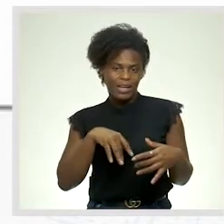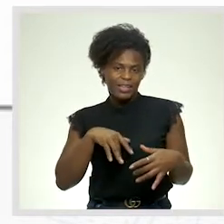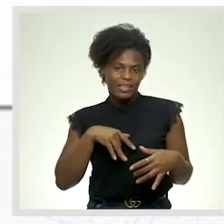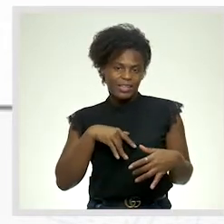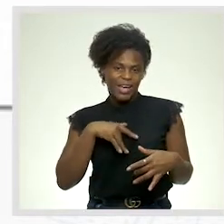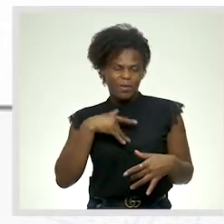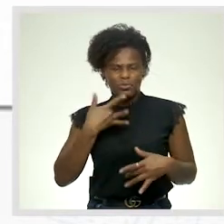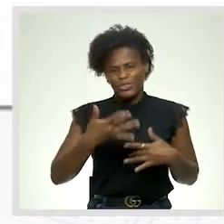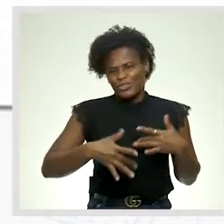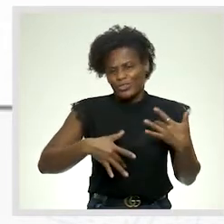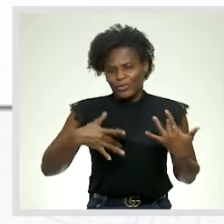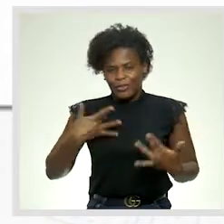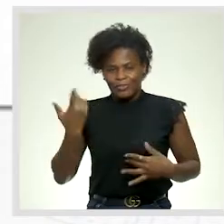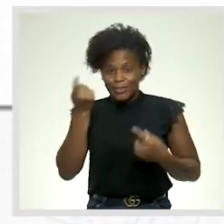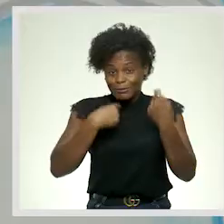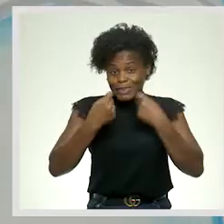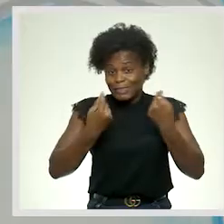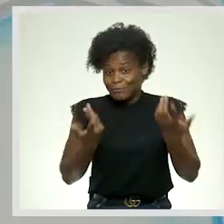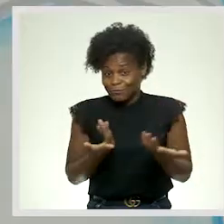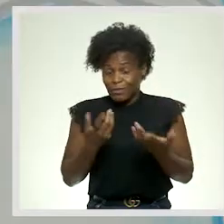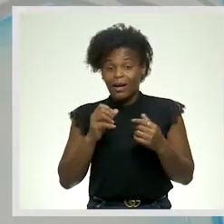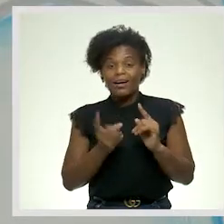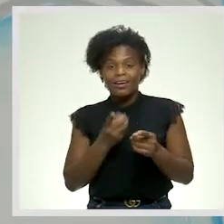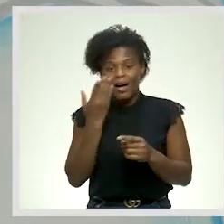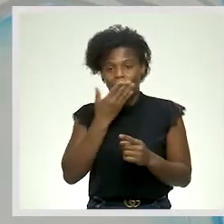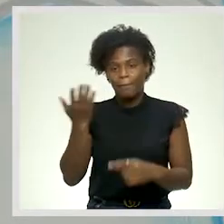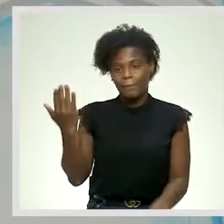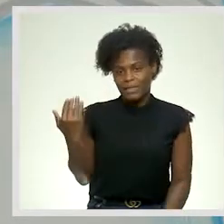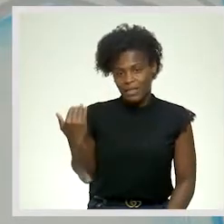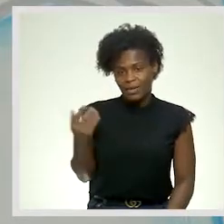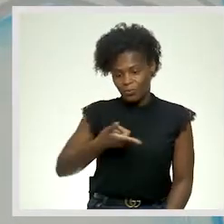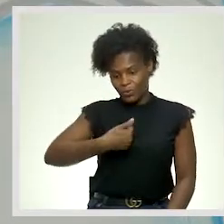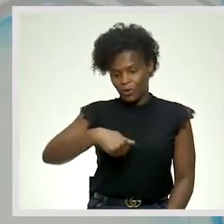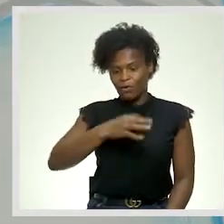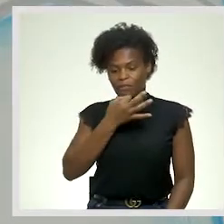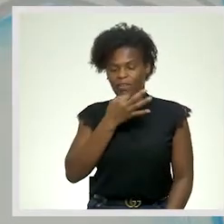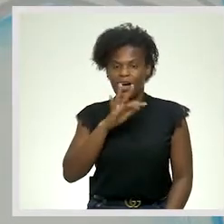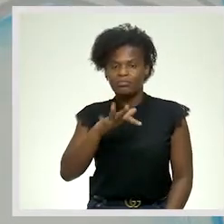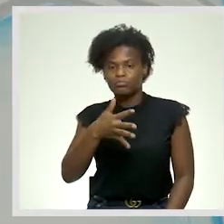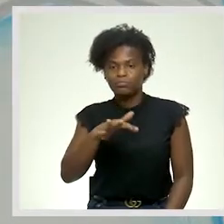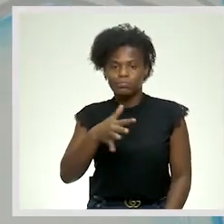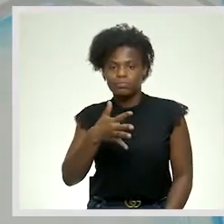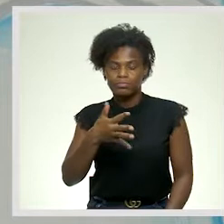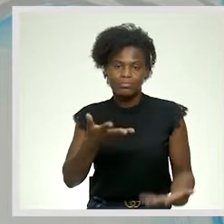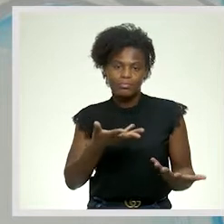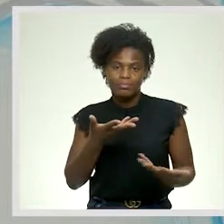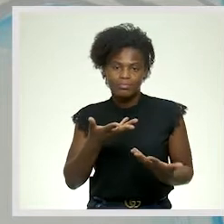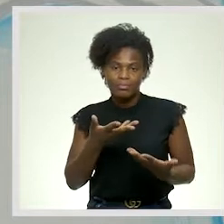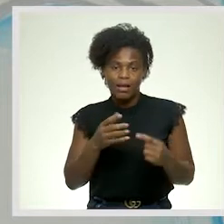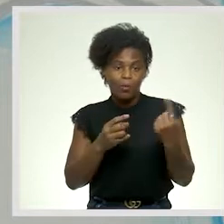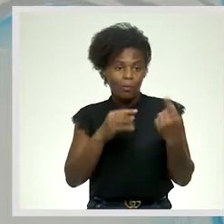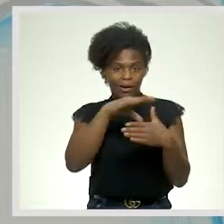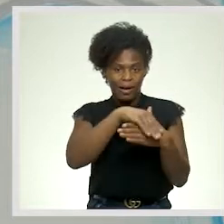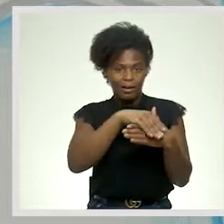ou expressivos por excelência, que, na aula passada, nós falámos de, pelo menos, uma